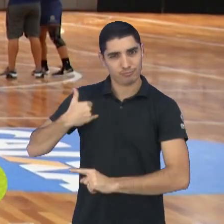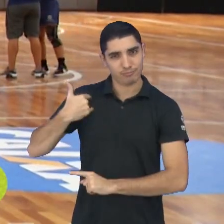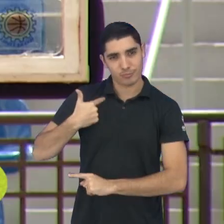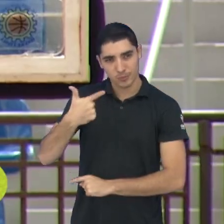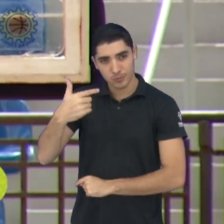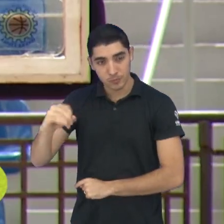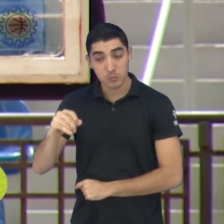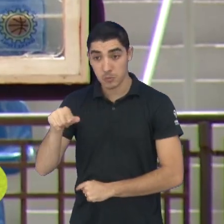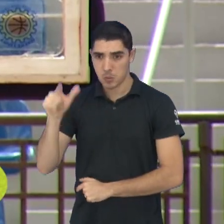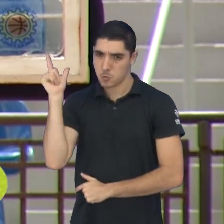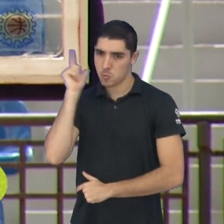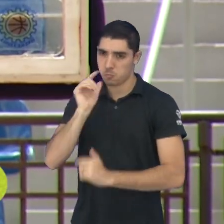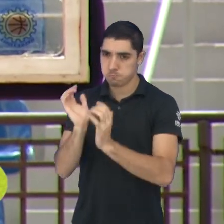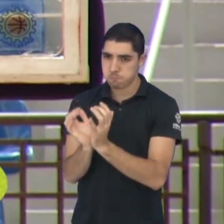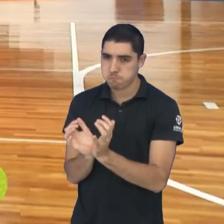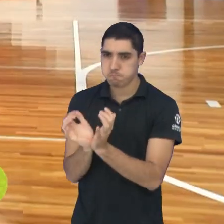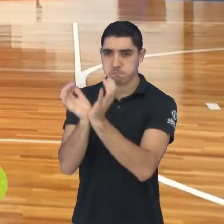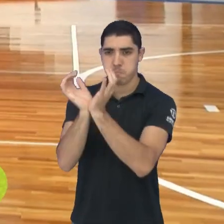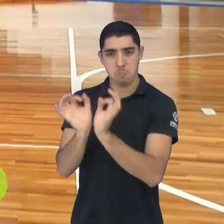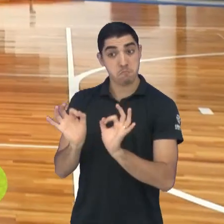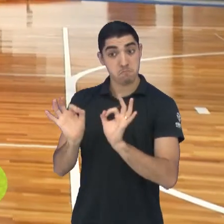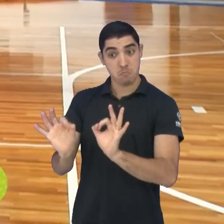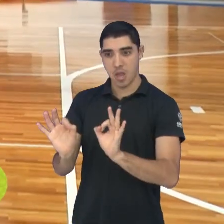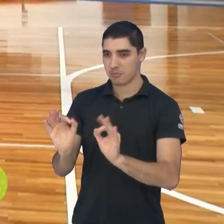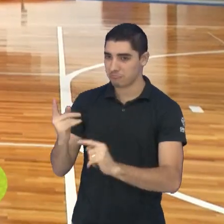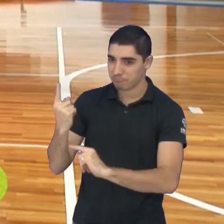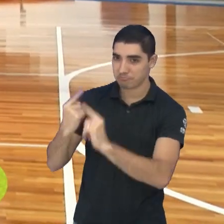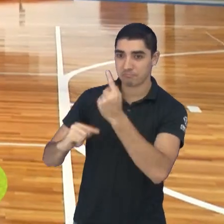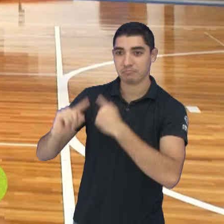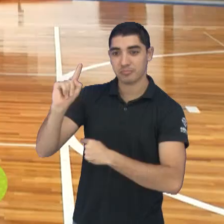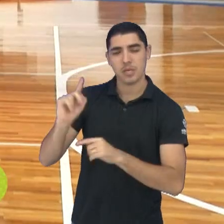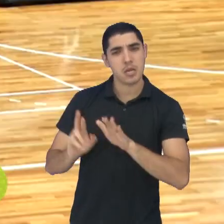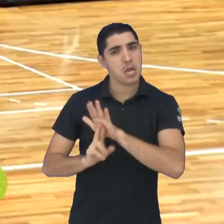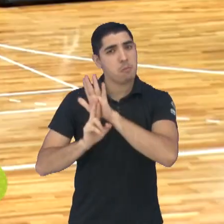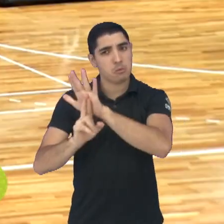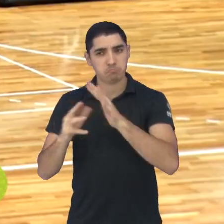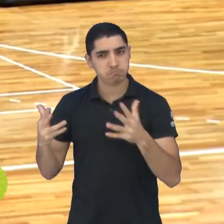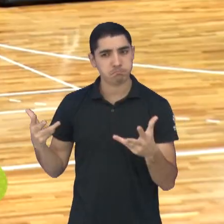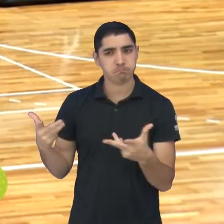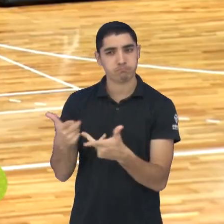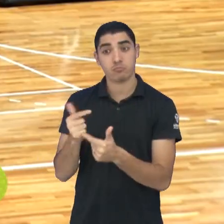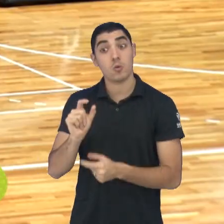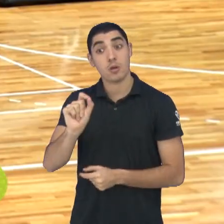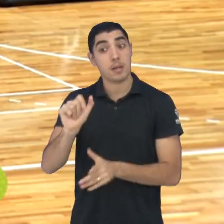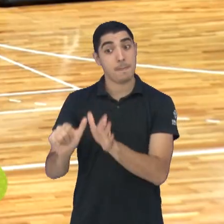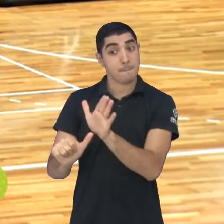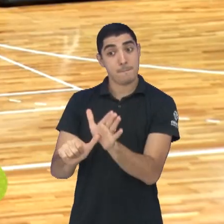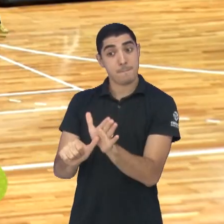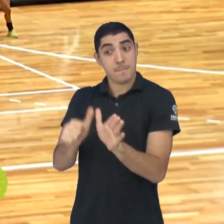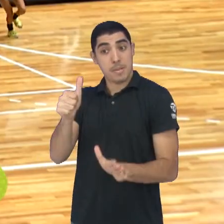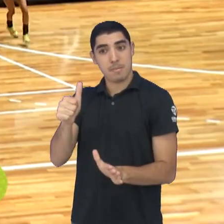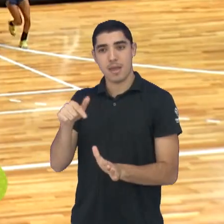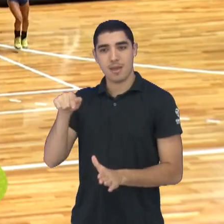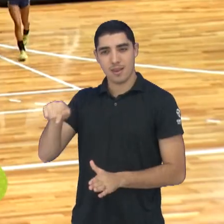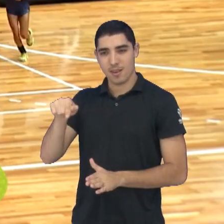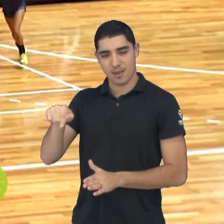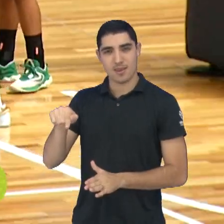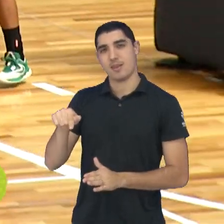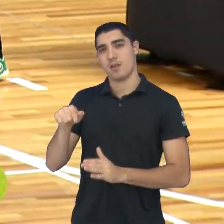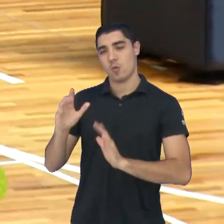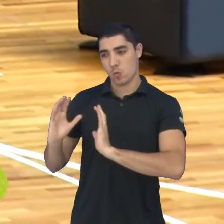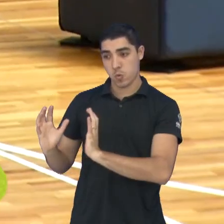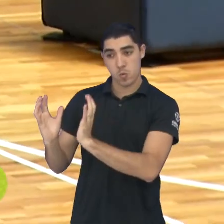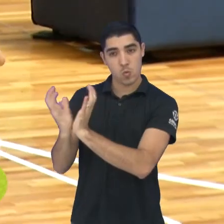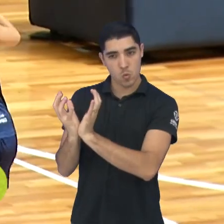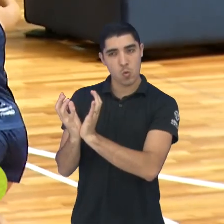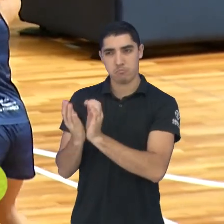iniciar com a mão direita a temporada, também representou um feito inédito. É a primeira vez na história que uma equipe coletiva